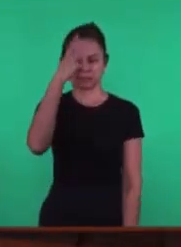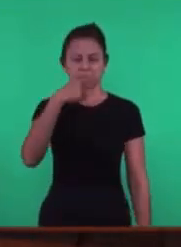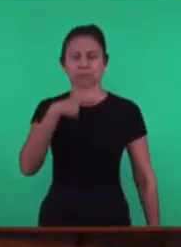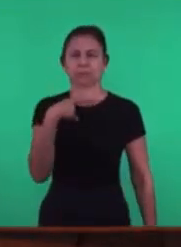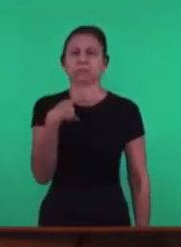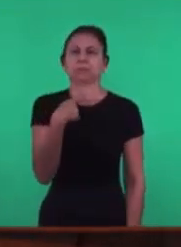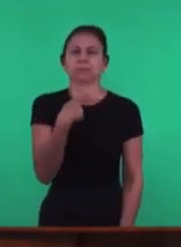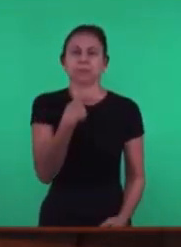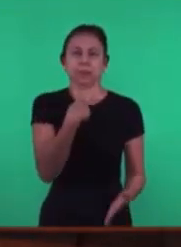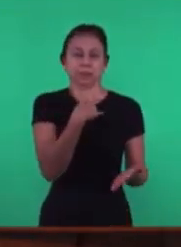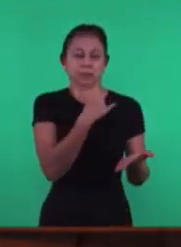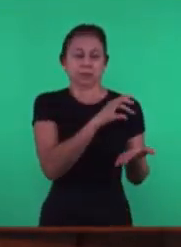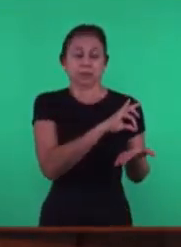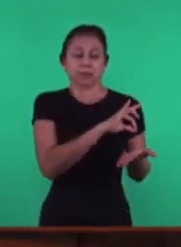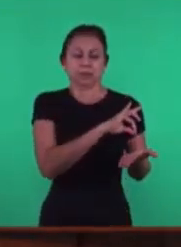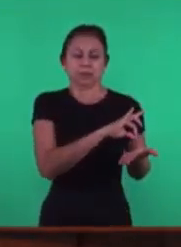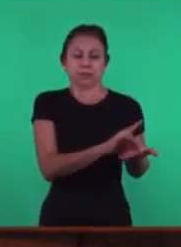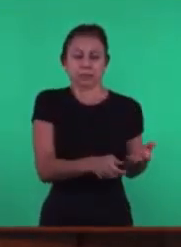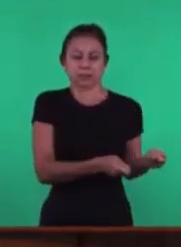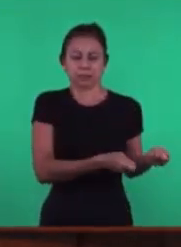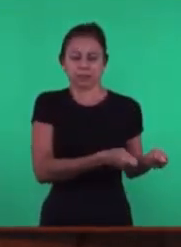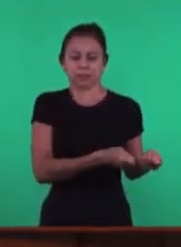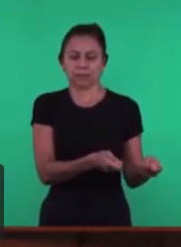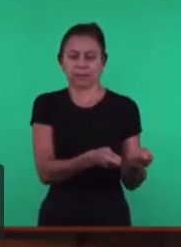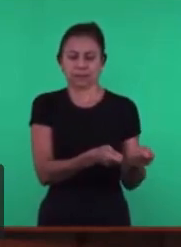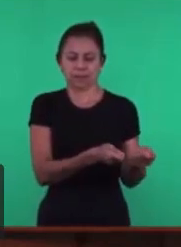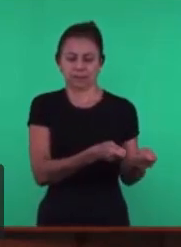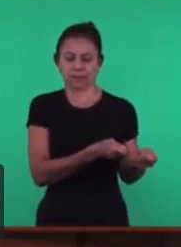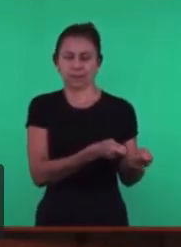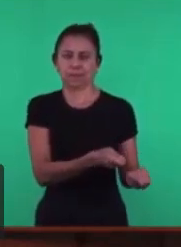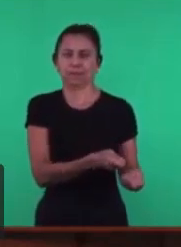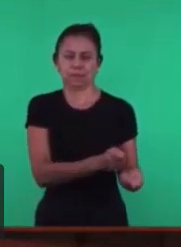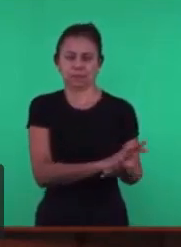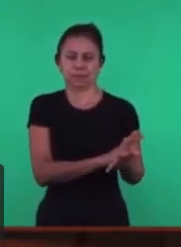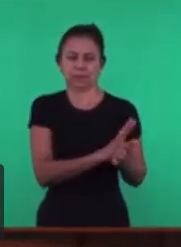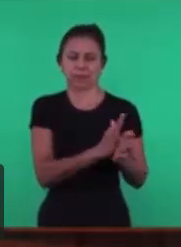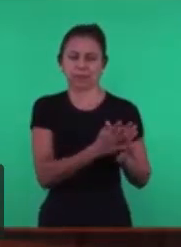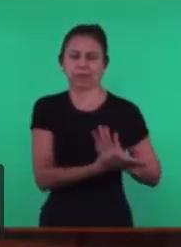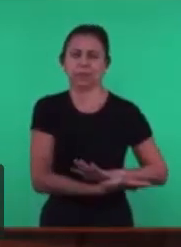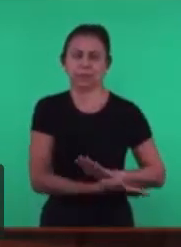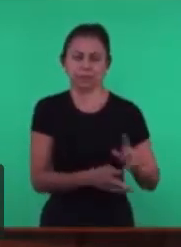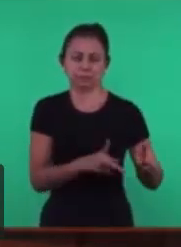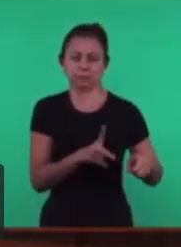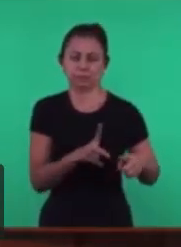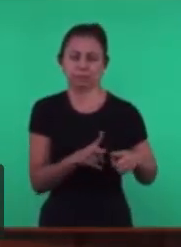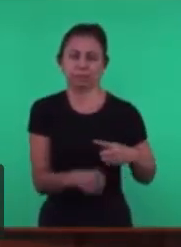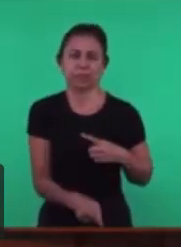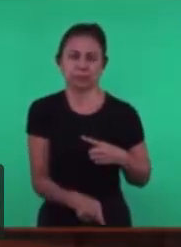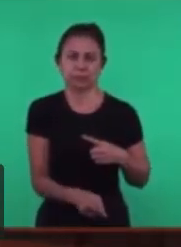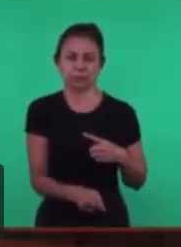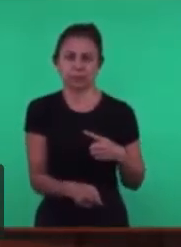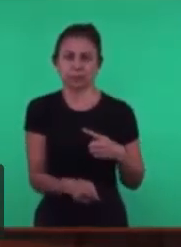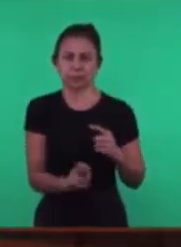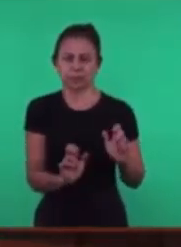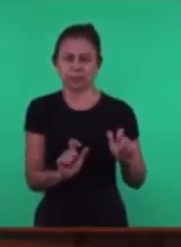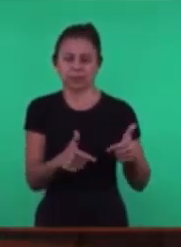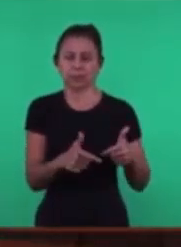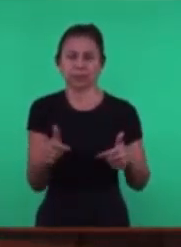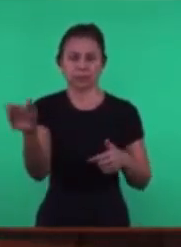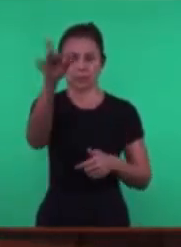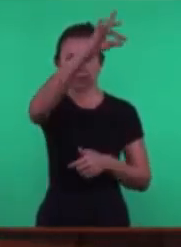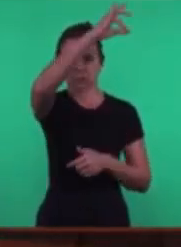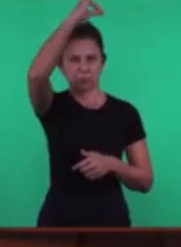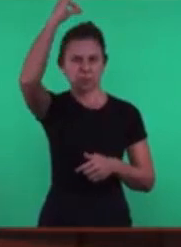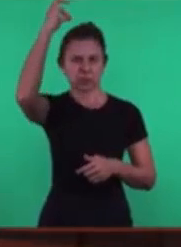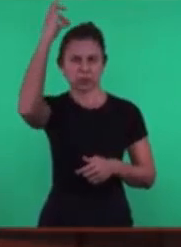abafa É aquele que Não permite Que a semente Produza É a ave do céu Que tira A